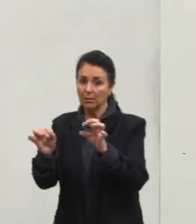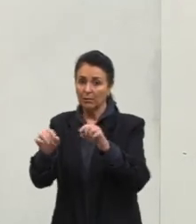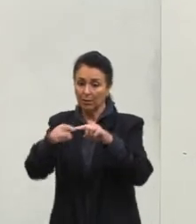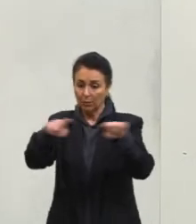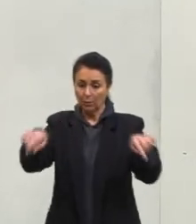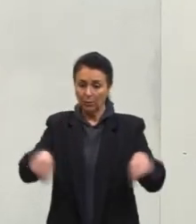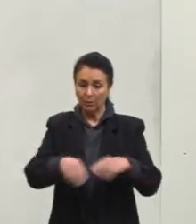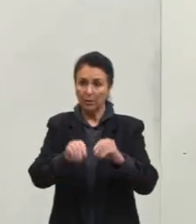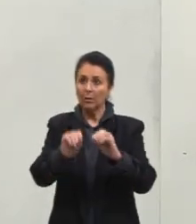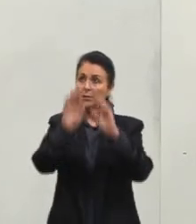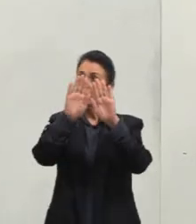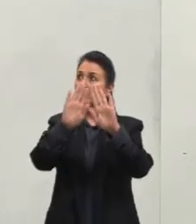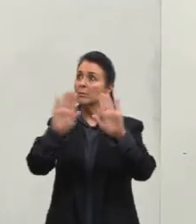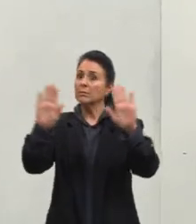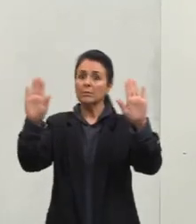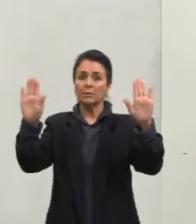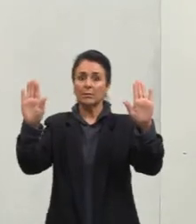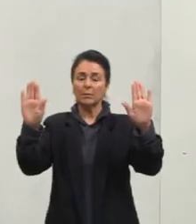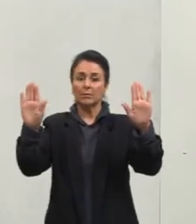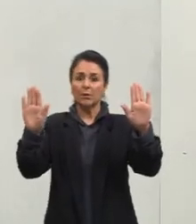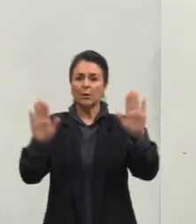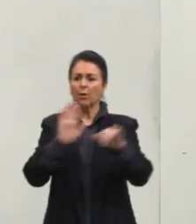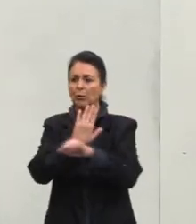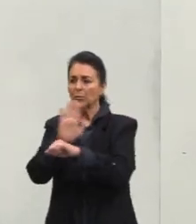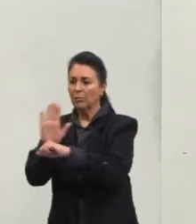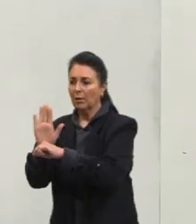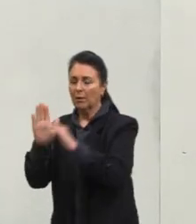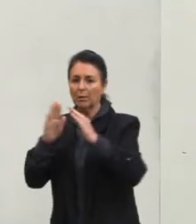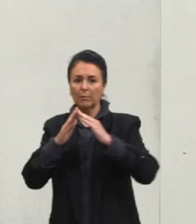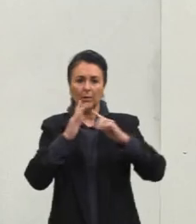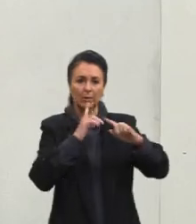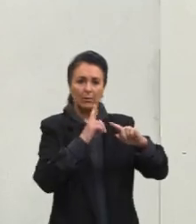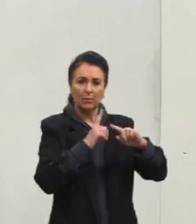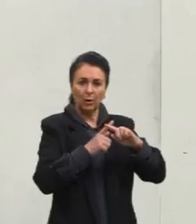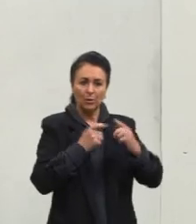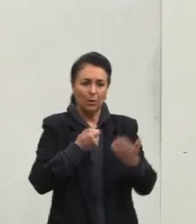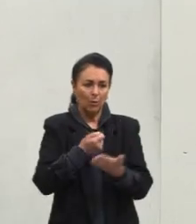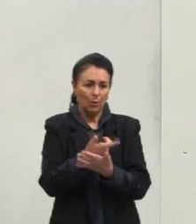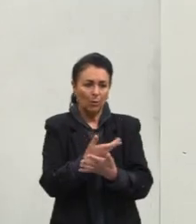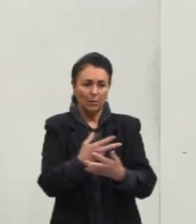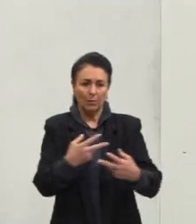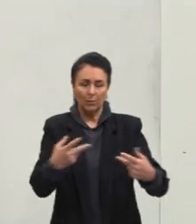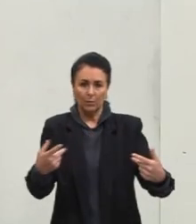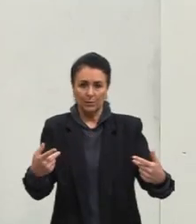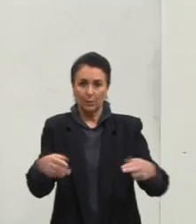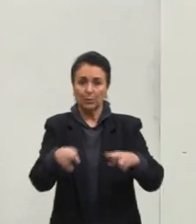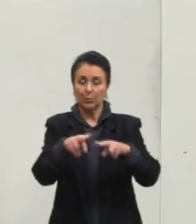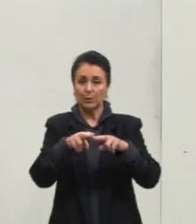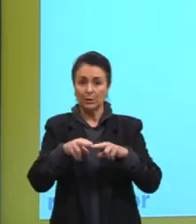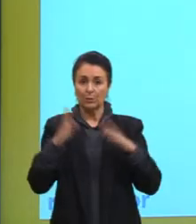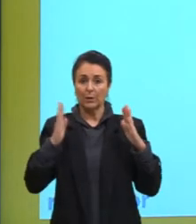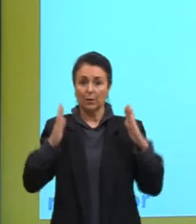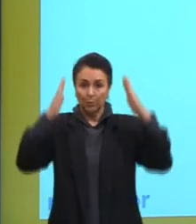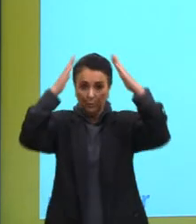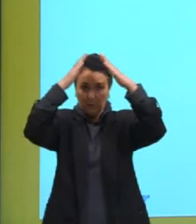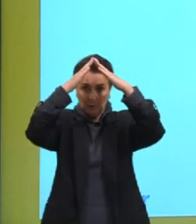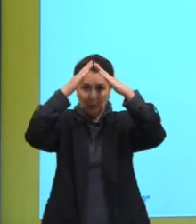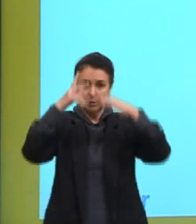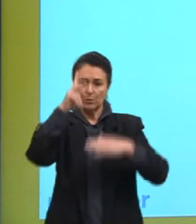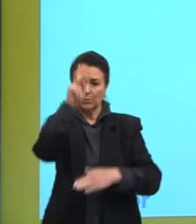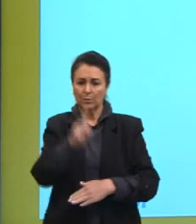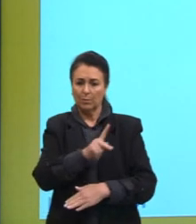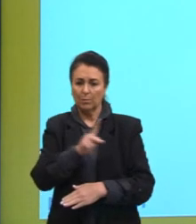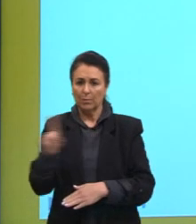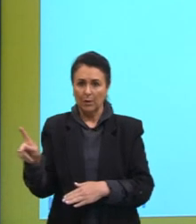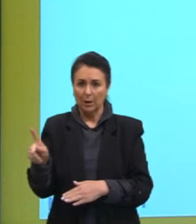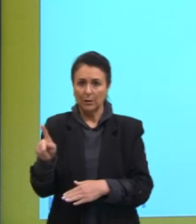igreja, ou cedia um terreno para a igreja, e com isso, o bispo, o padre, dizia que em troca, tu ia receber